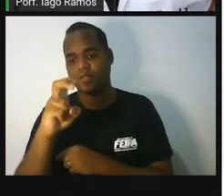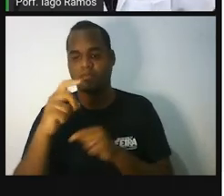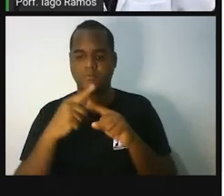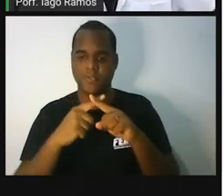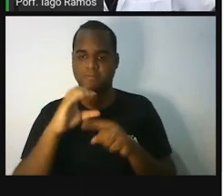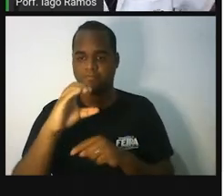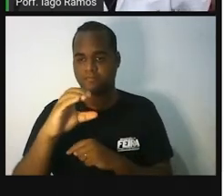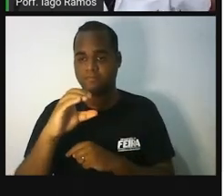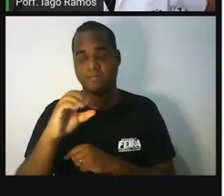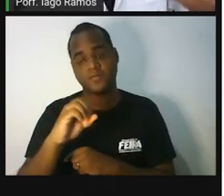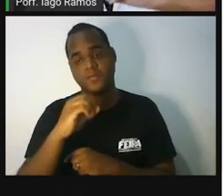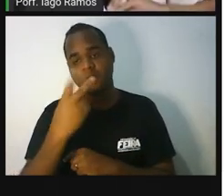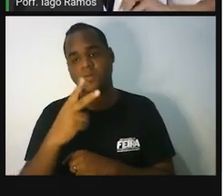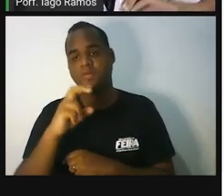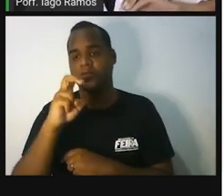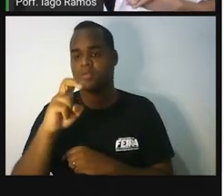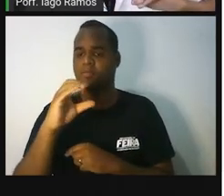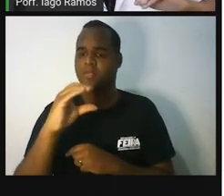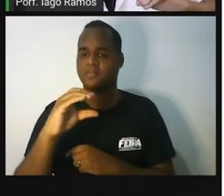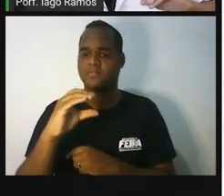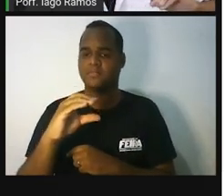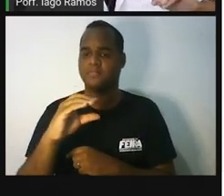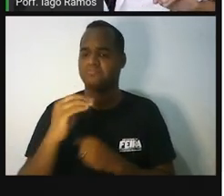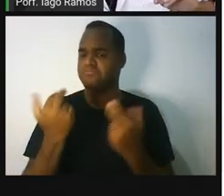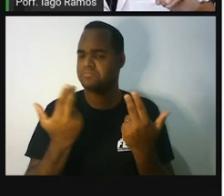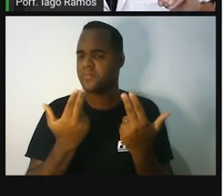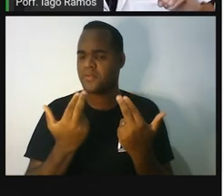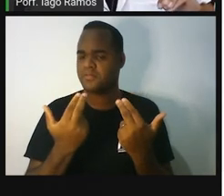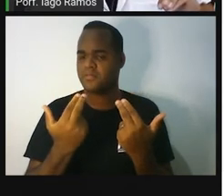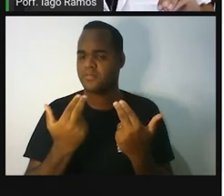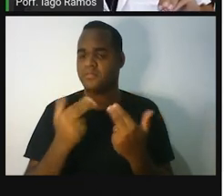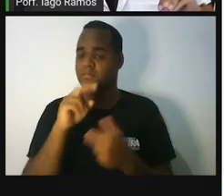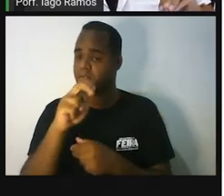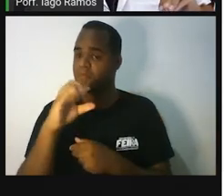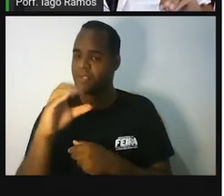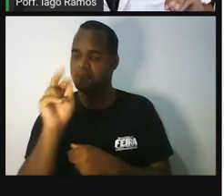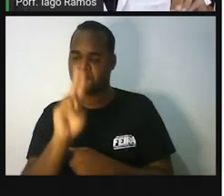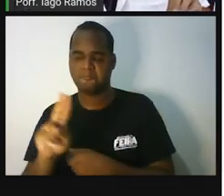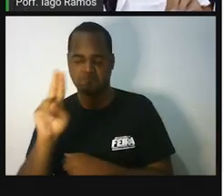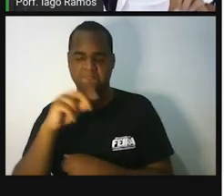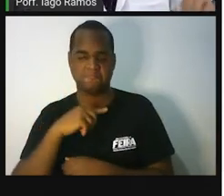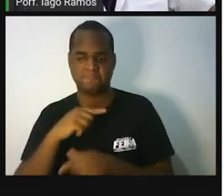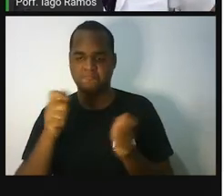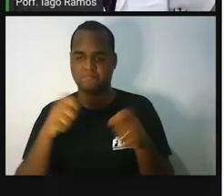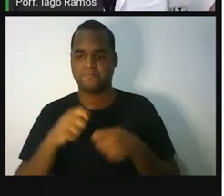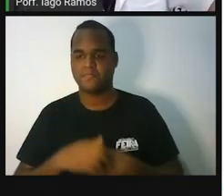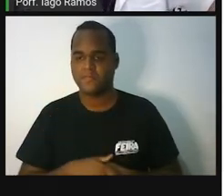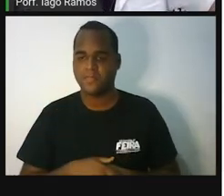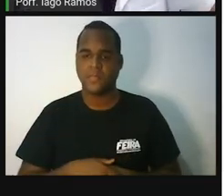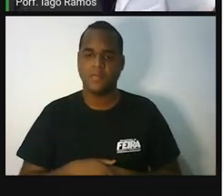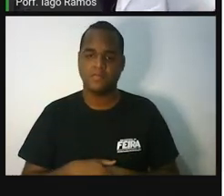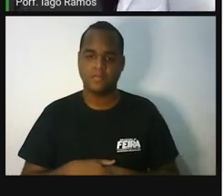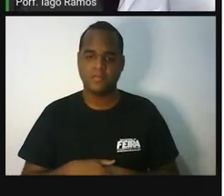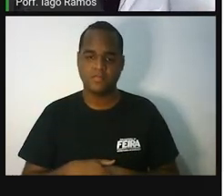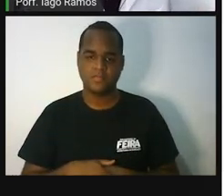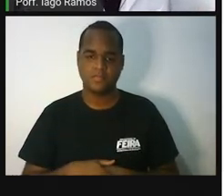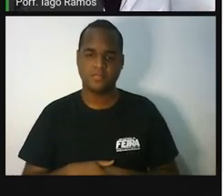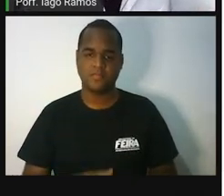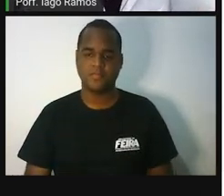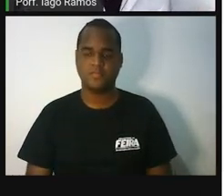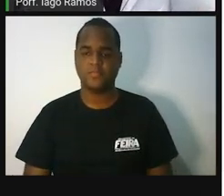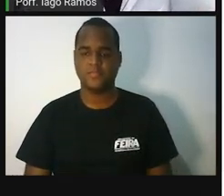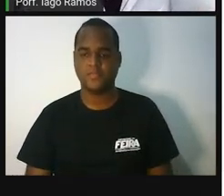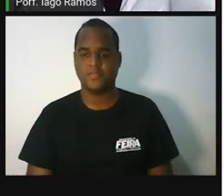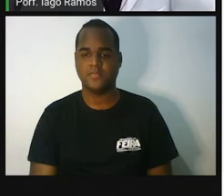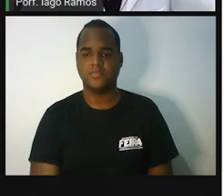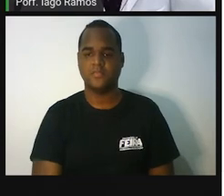vezes C. Ou 5C. É a mesma coisa. Eu vou usar o 5C. Certo? Aqui.